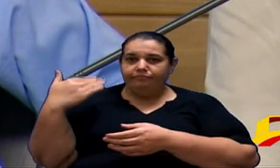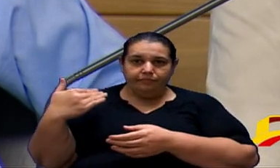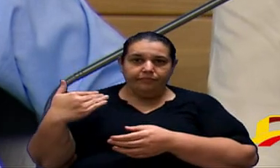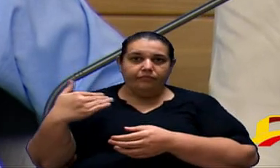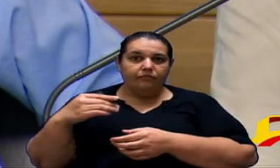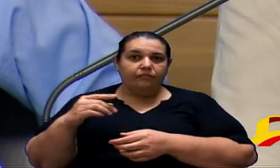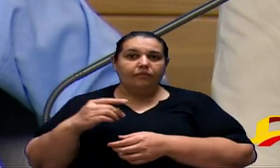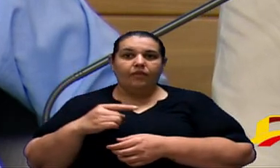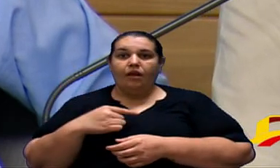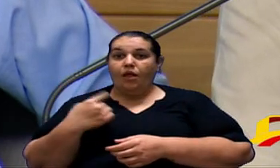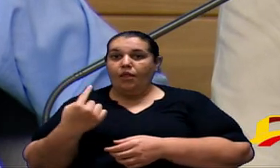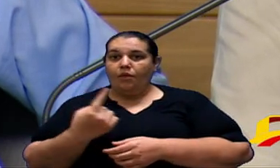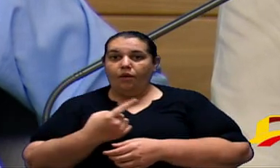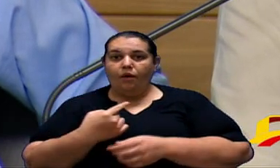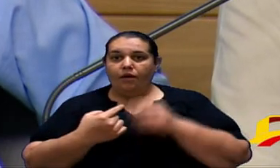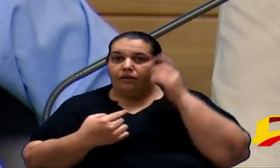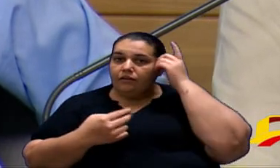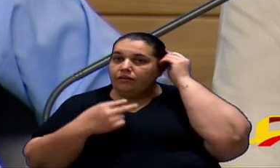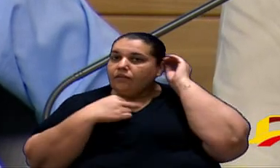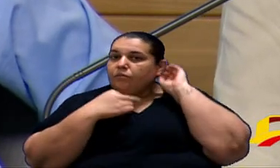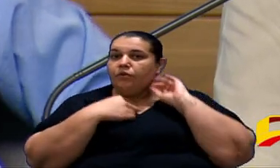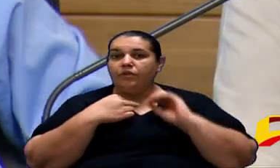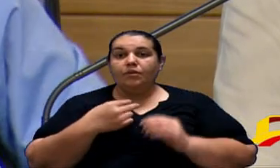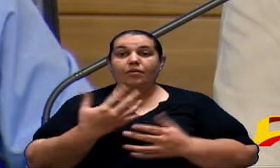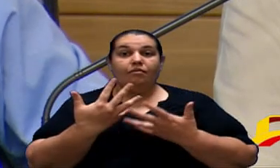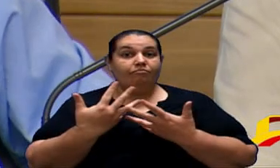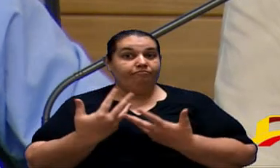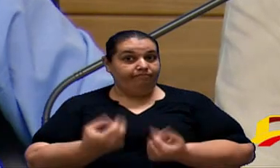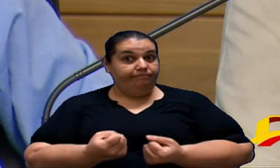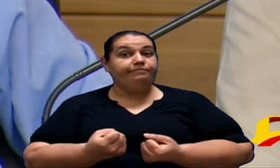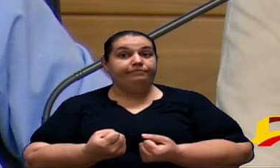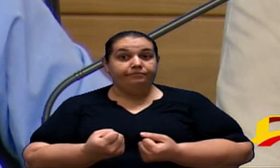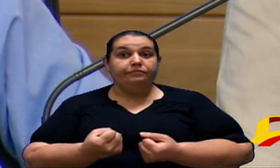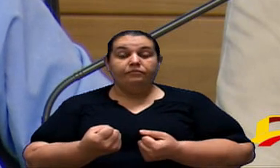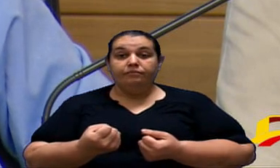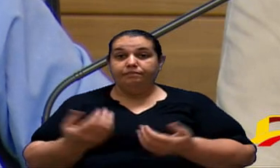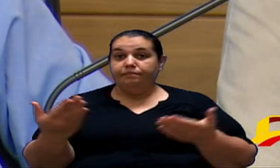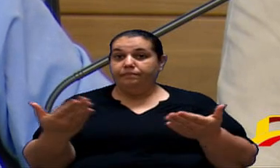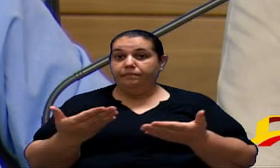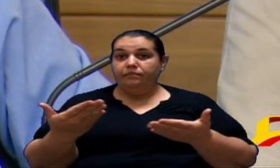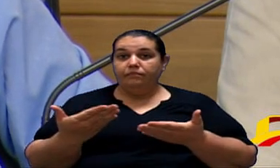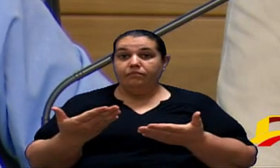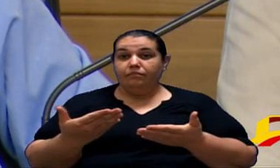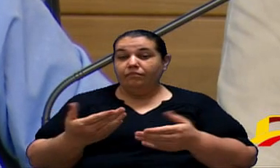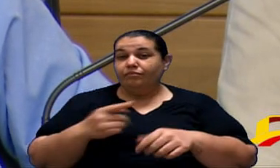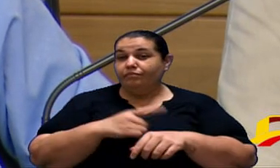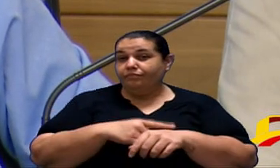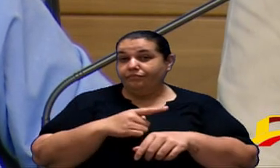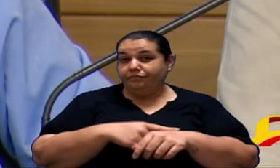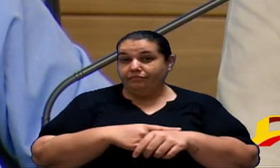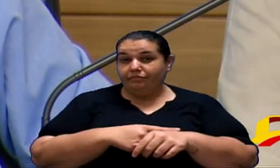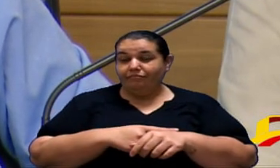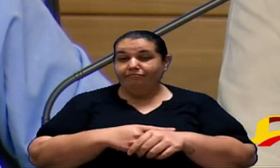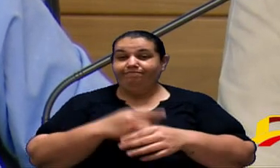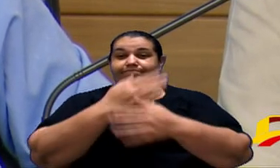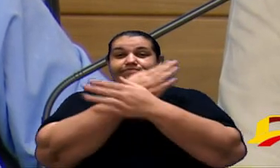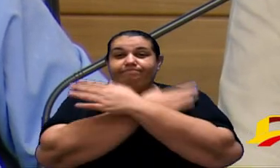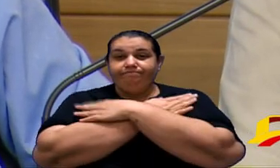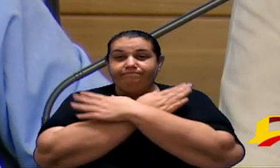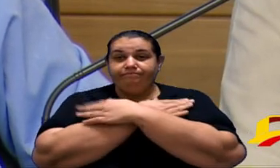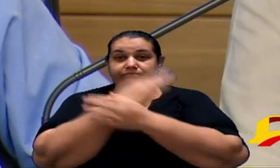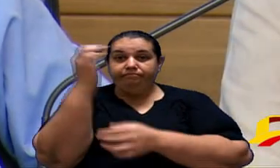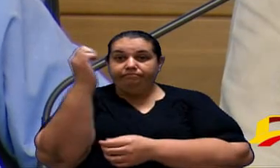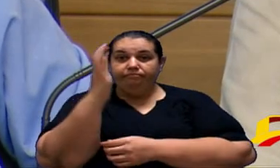não podemos permitir ou aceitar que no momento que nós estamos passando do desemprego no